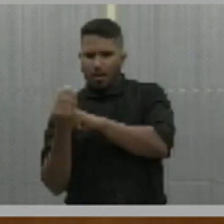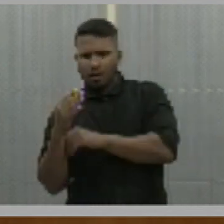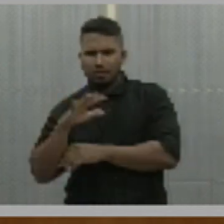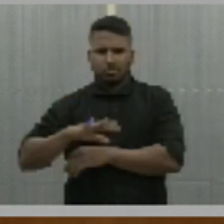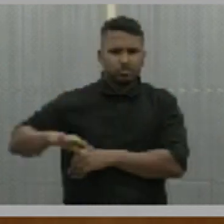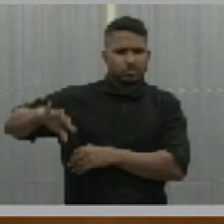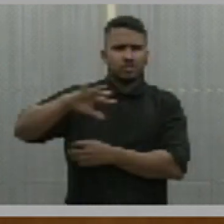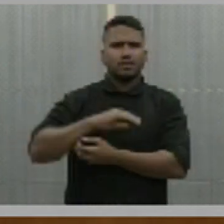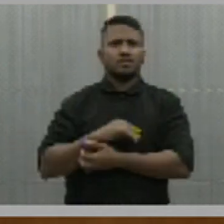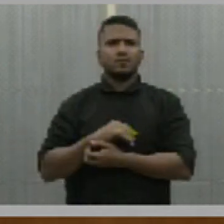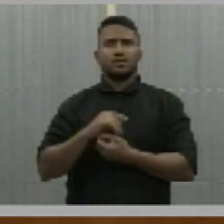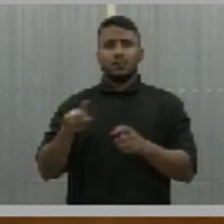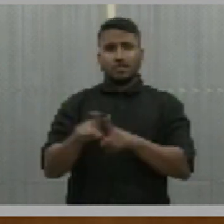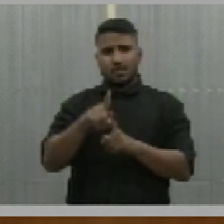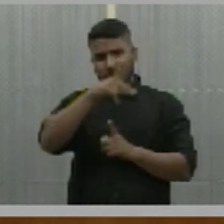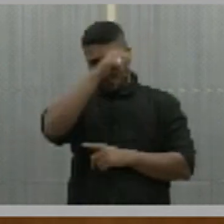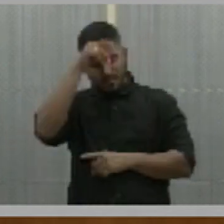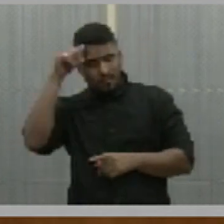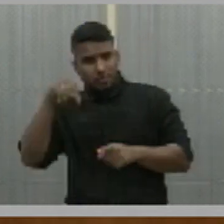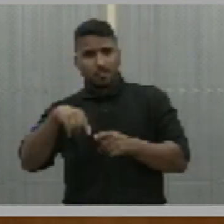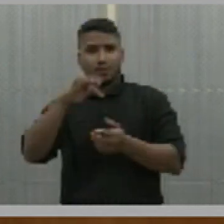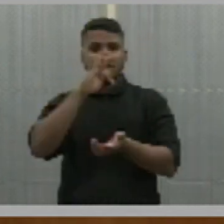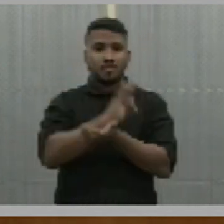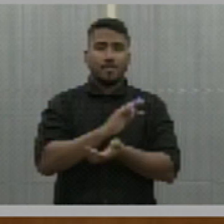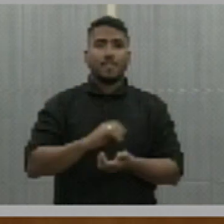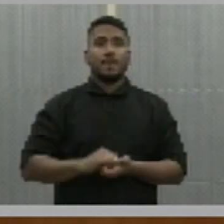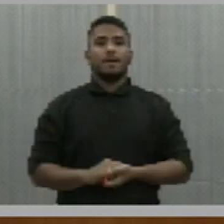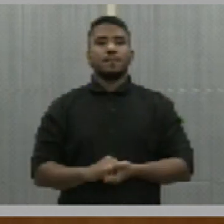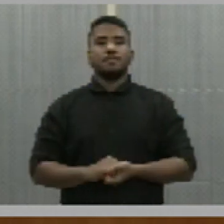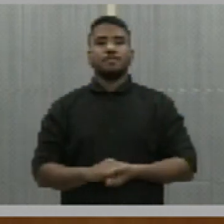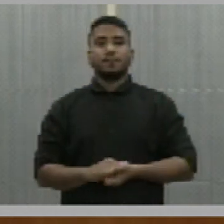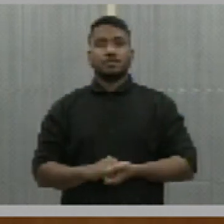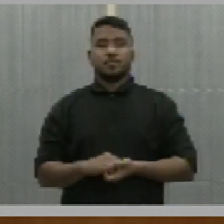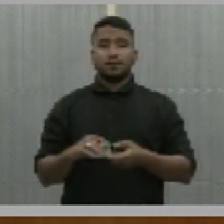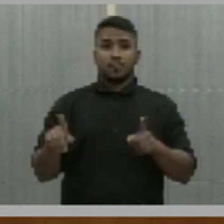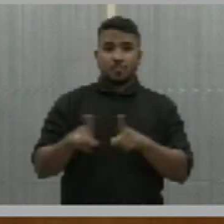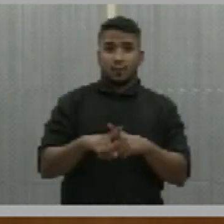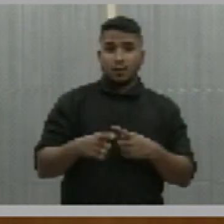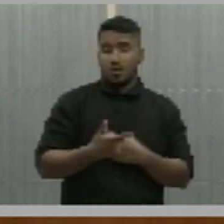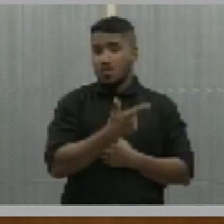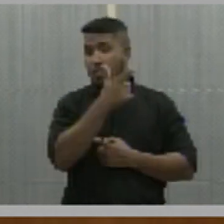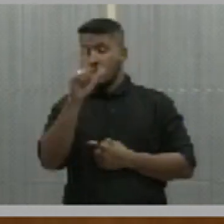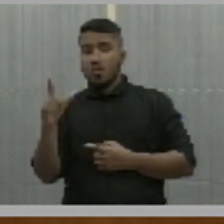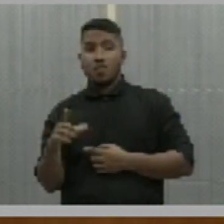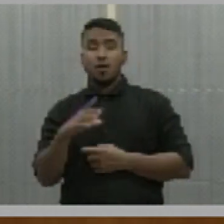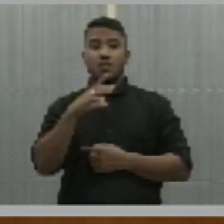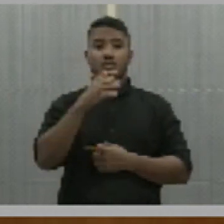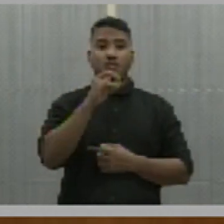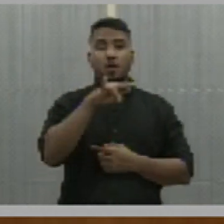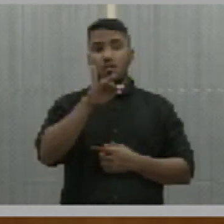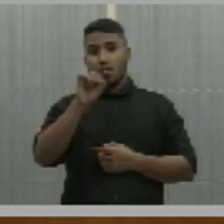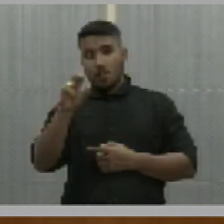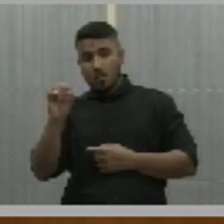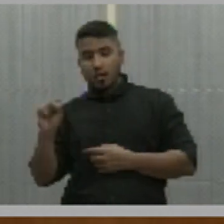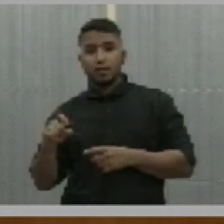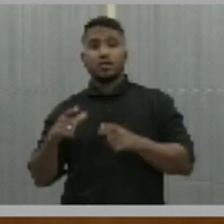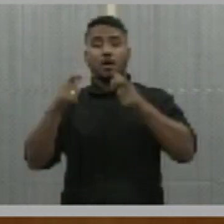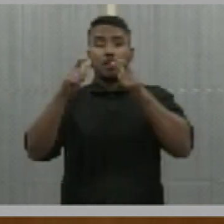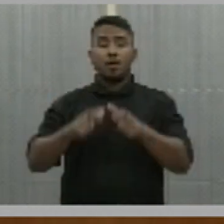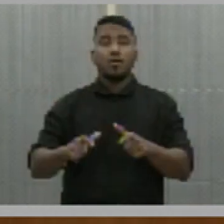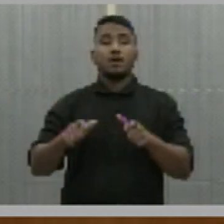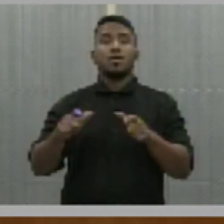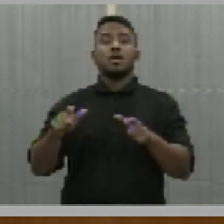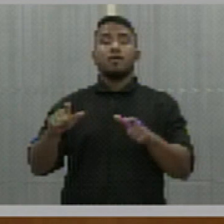e da Prefeitura, também de Terezina, e de outras, da Corrius, que é uma cooperativa na região, onde